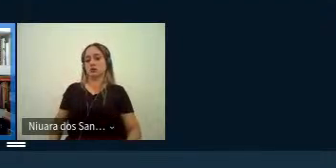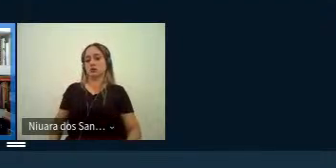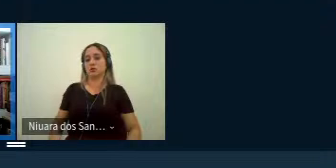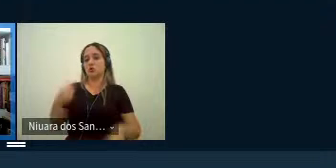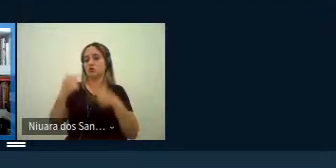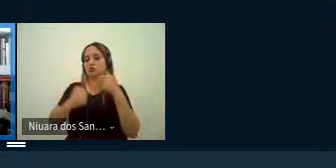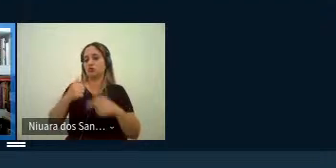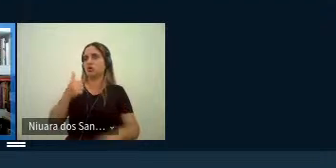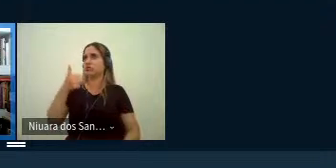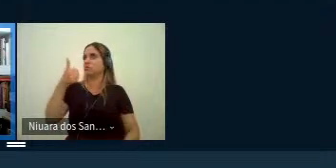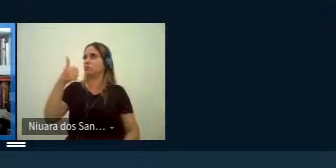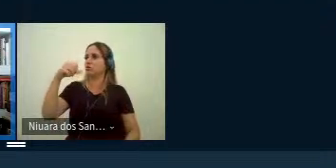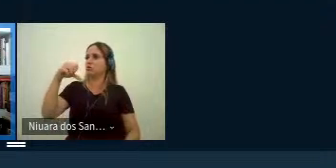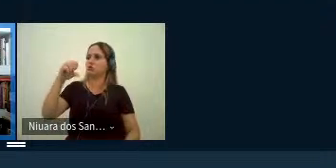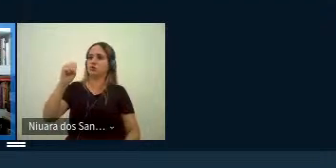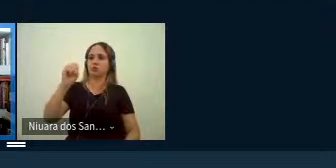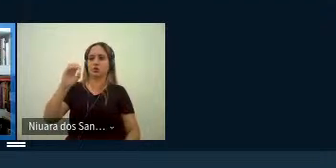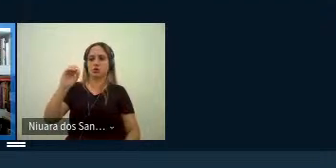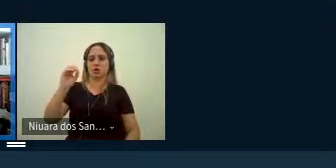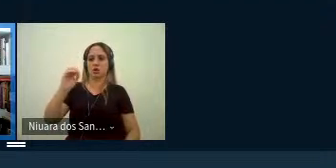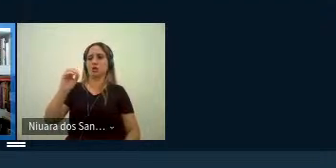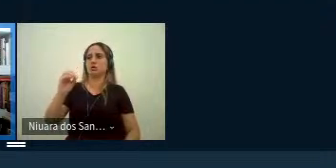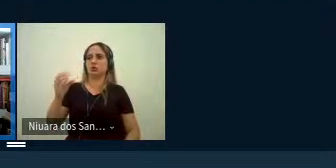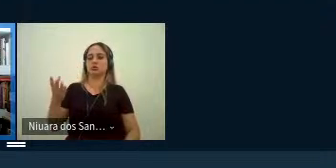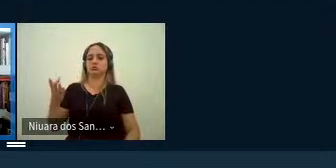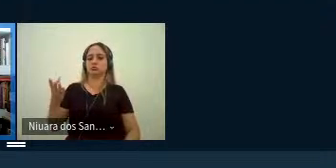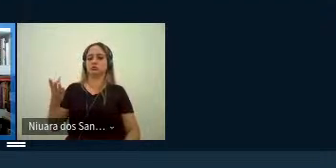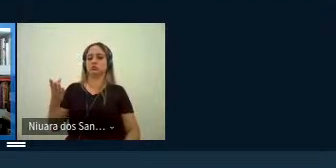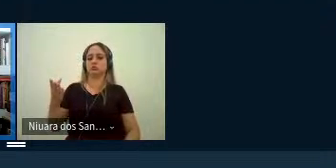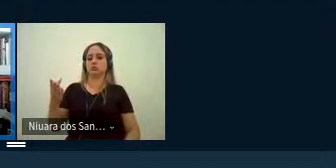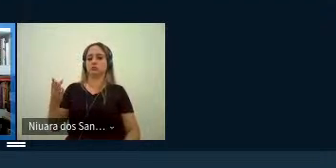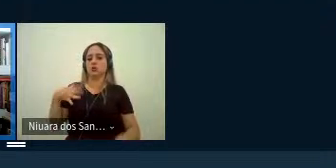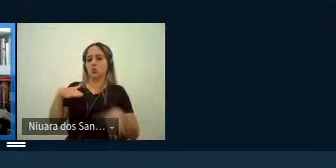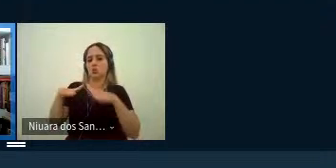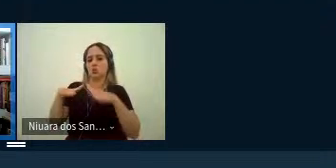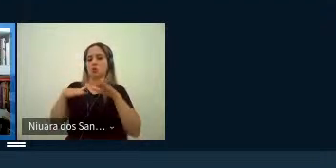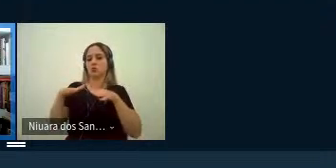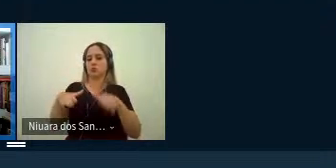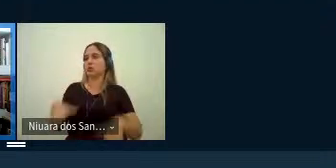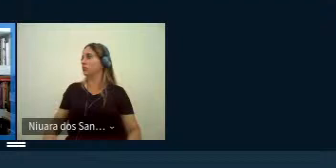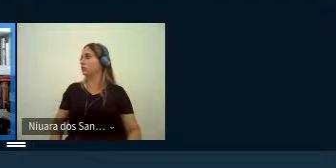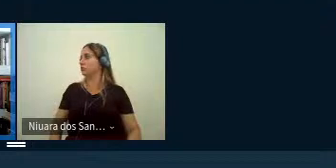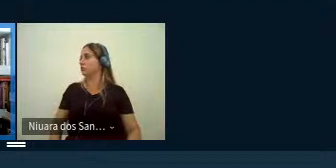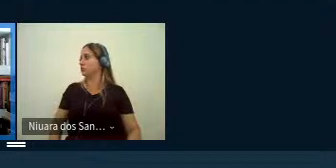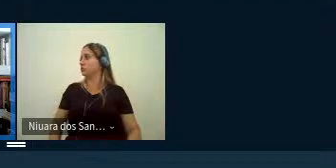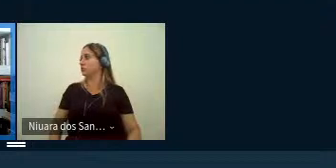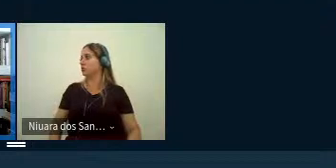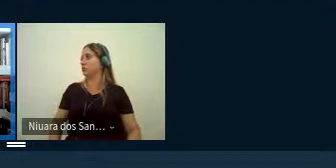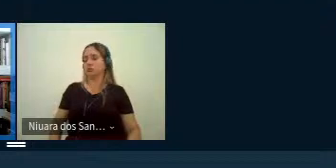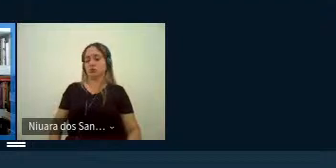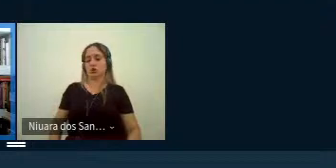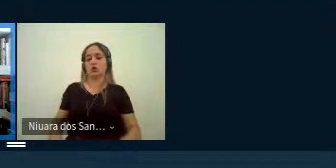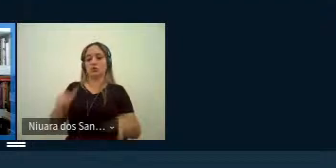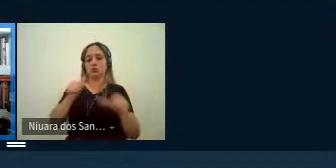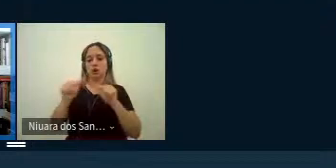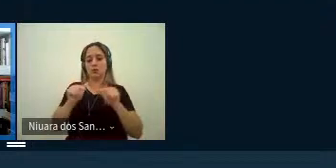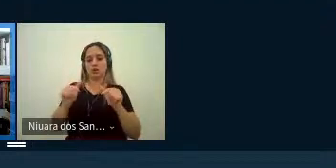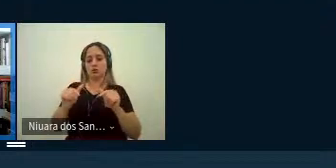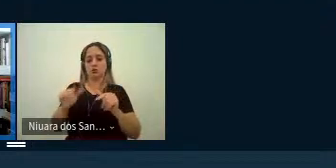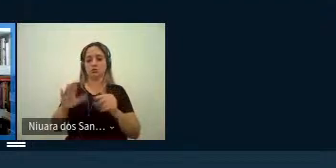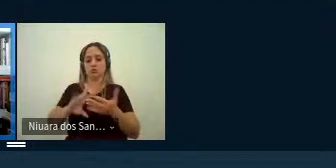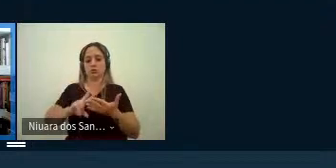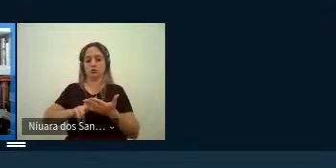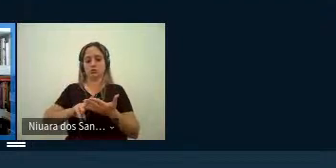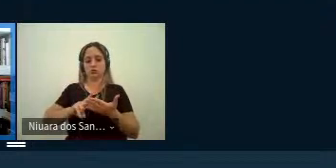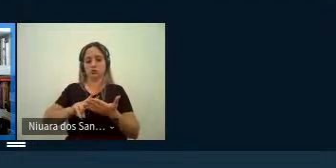desde as décadas de 1980 sobretudo né no âmbito desses movimentos o papel da tradução assim adquire esse